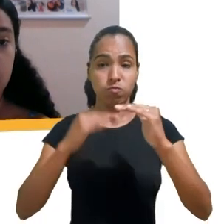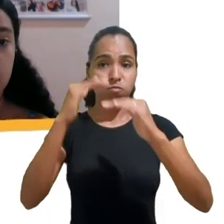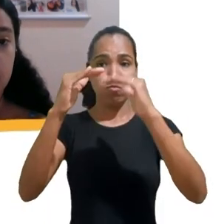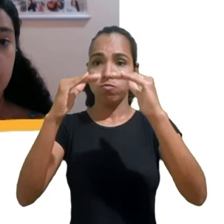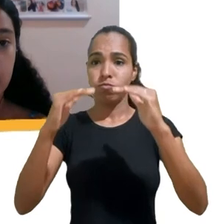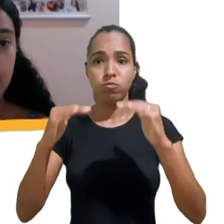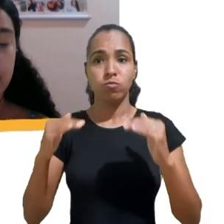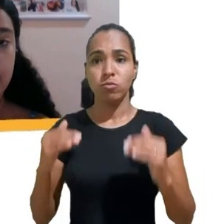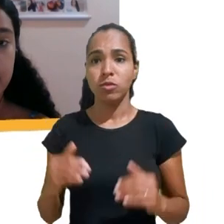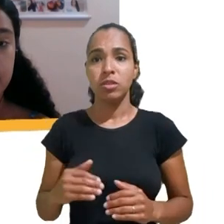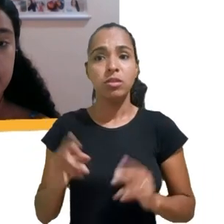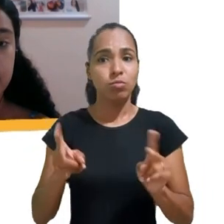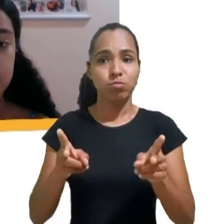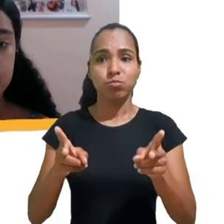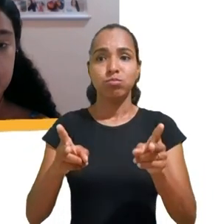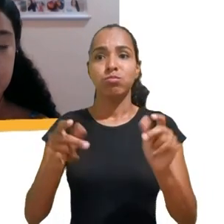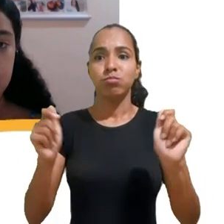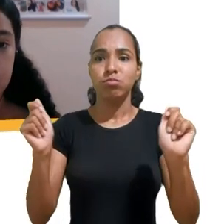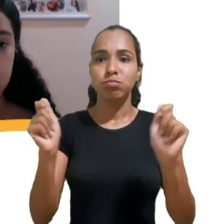isso e poder agir coletivamente.